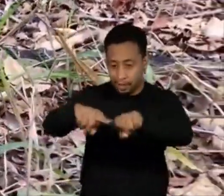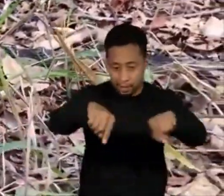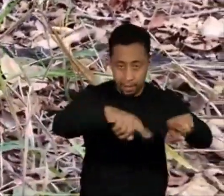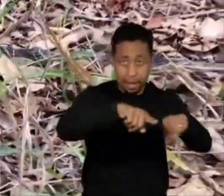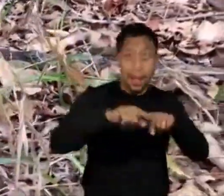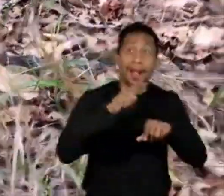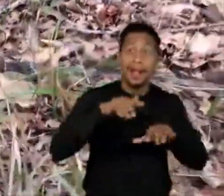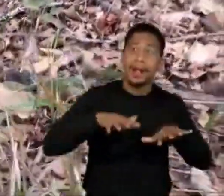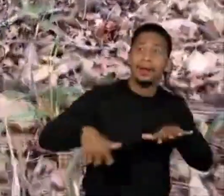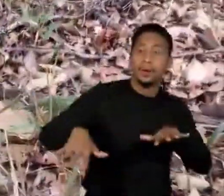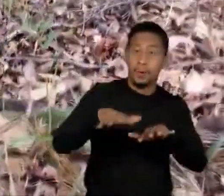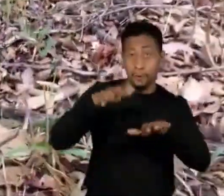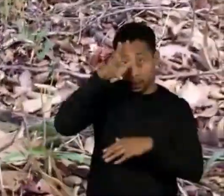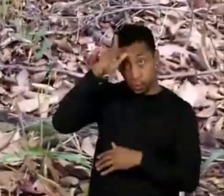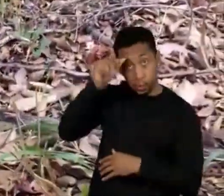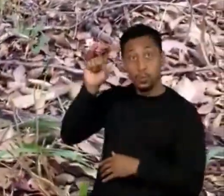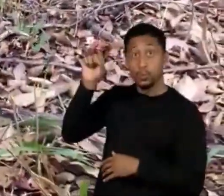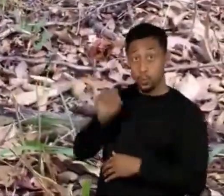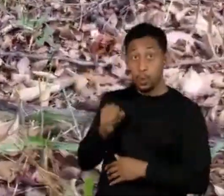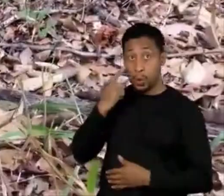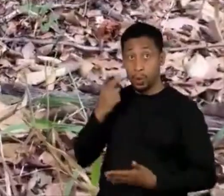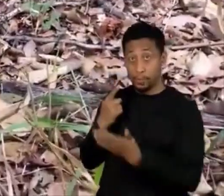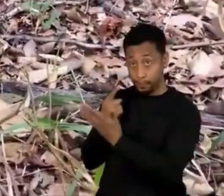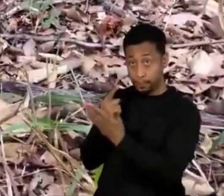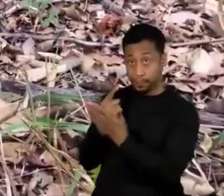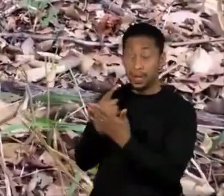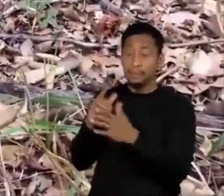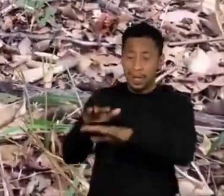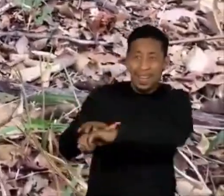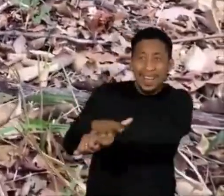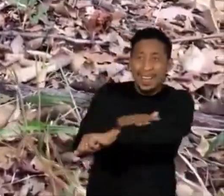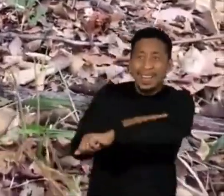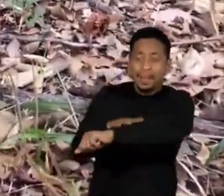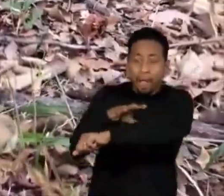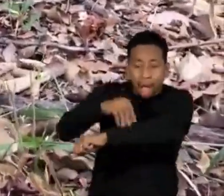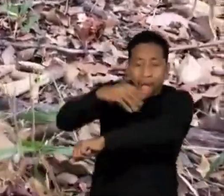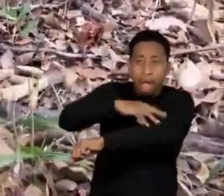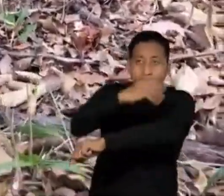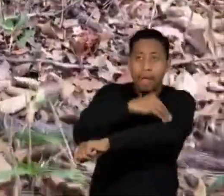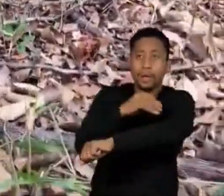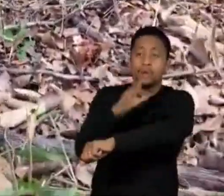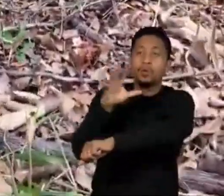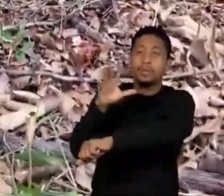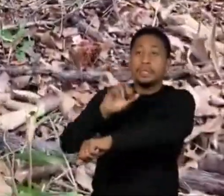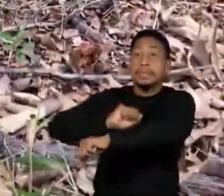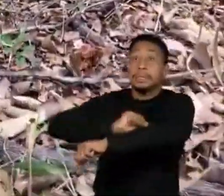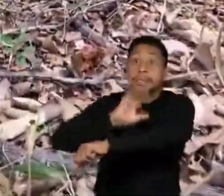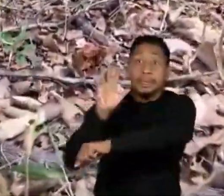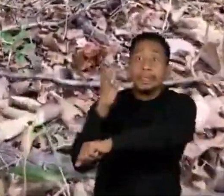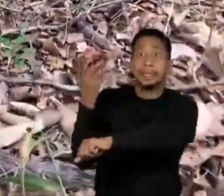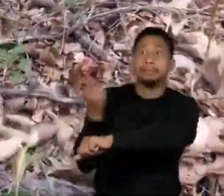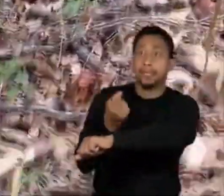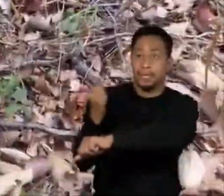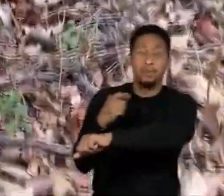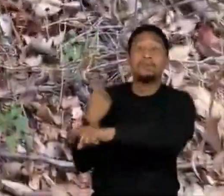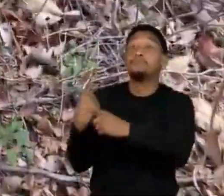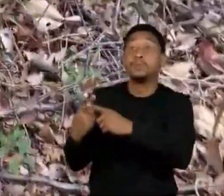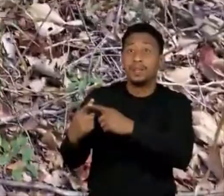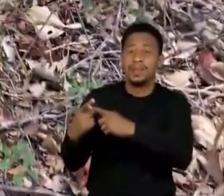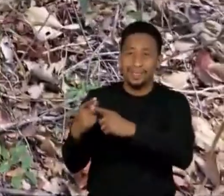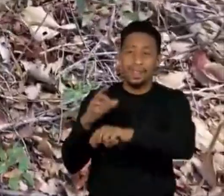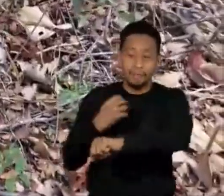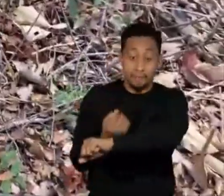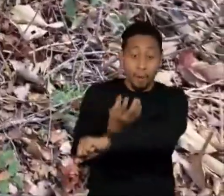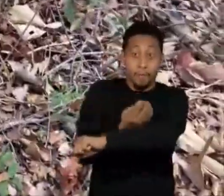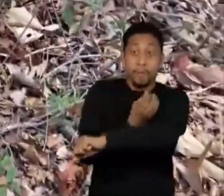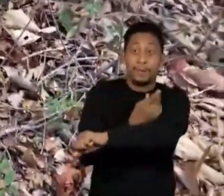albinismo é a ausência total ou parcial de melanina, pigmento de proteção natural dos organismos que dá cor à